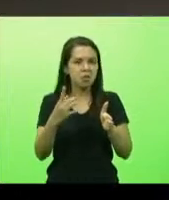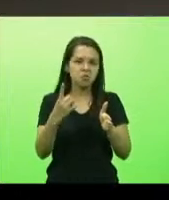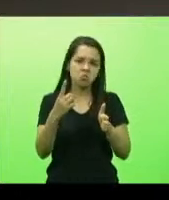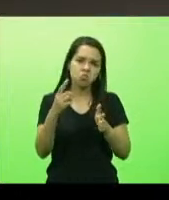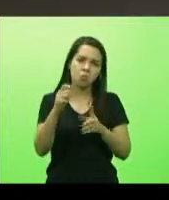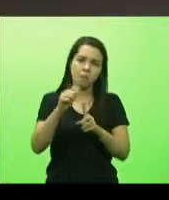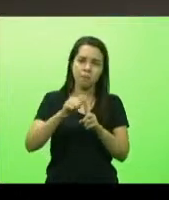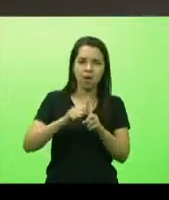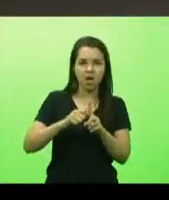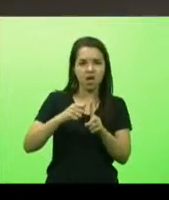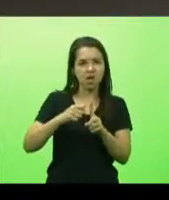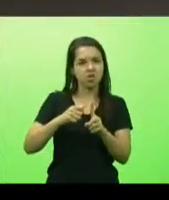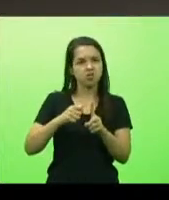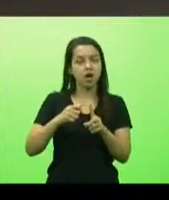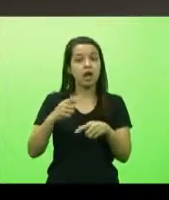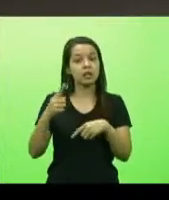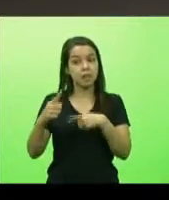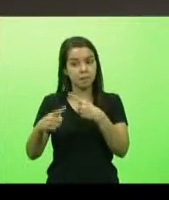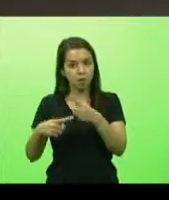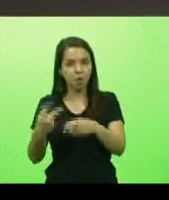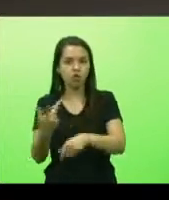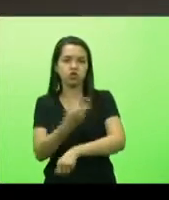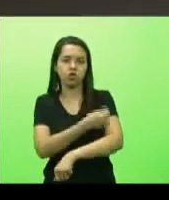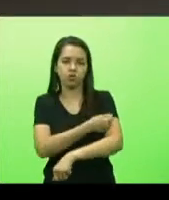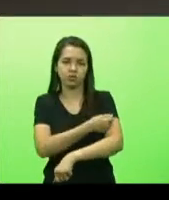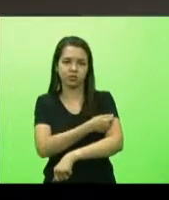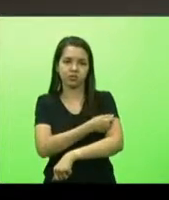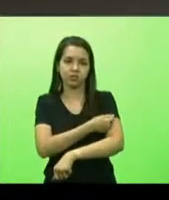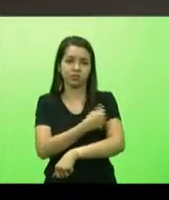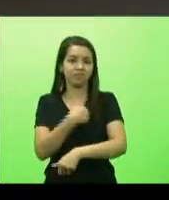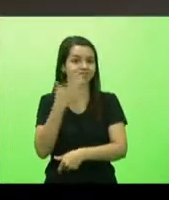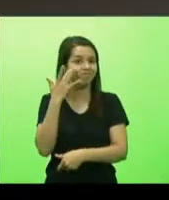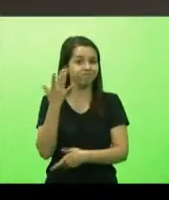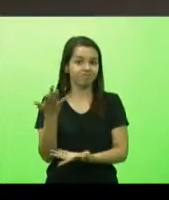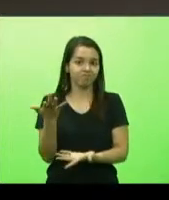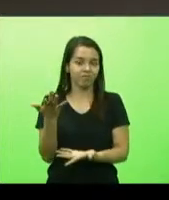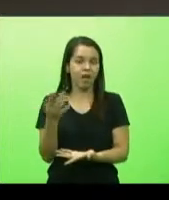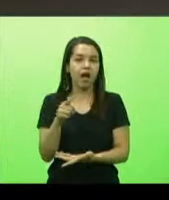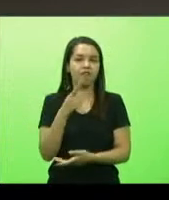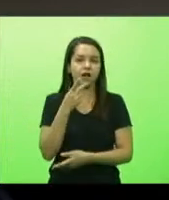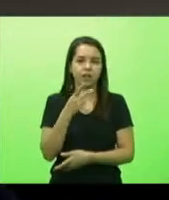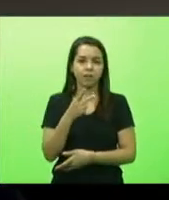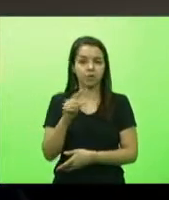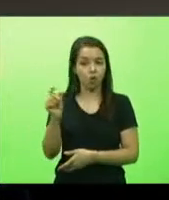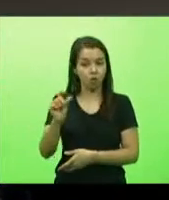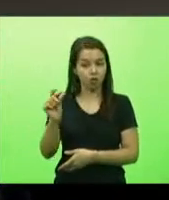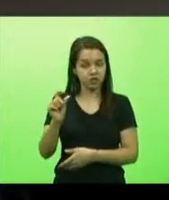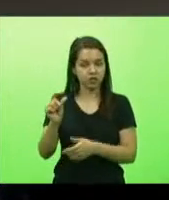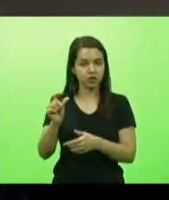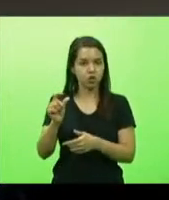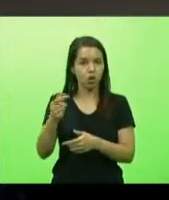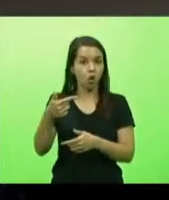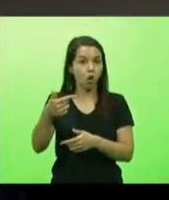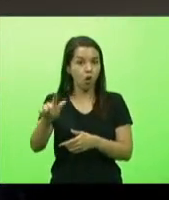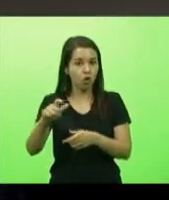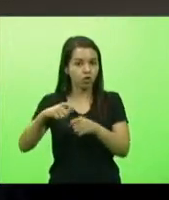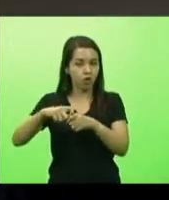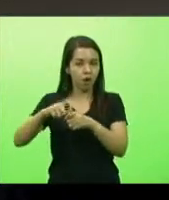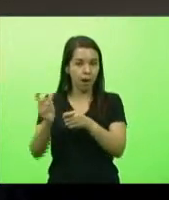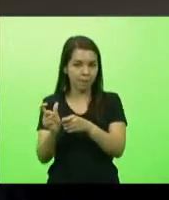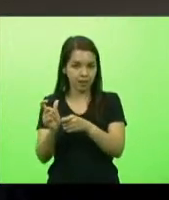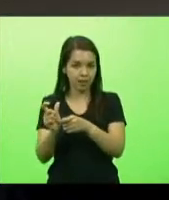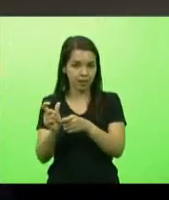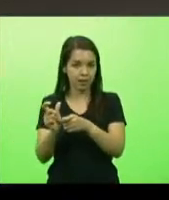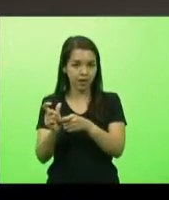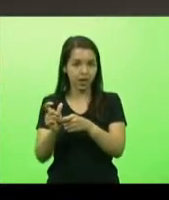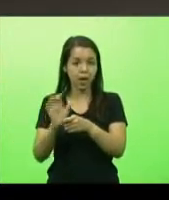a dose aí ele diz o seguinte escuta aqui eu vou abrir outro vidrinho e eu tenho só oito funcionários aptos a